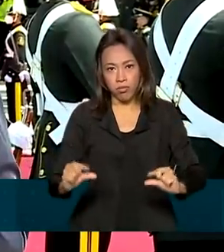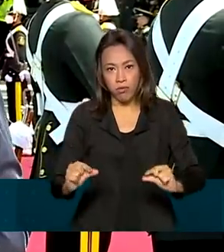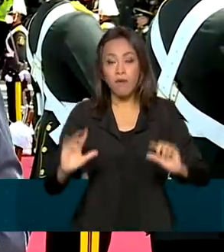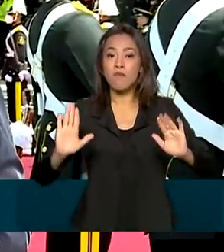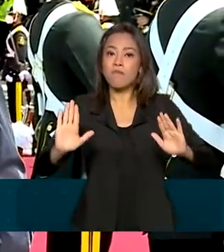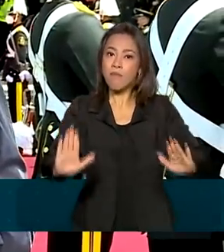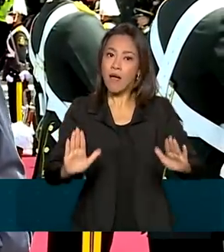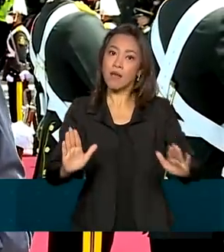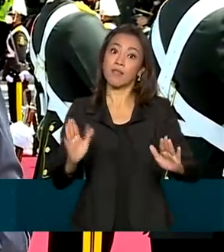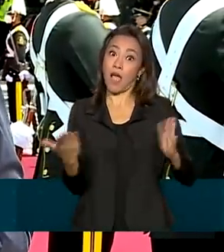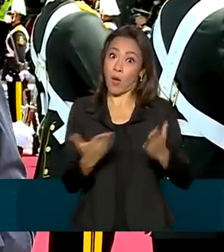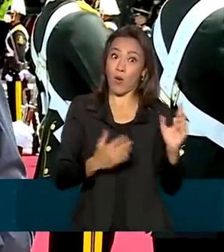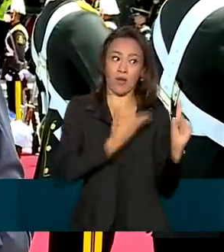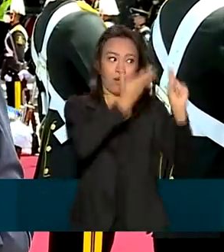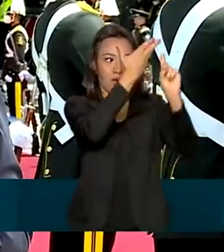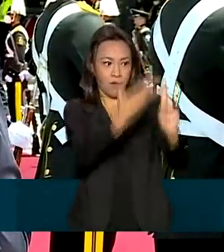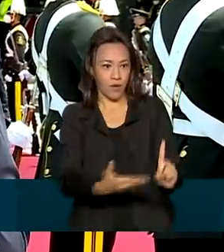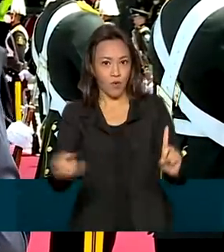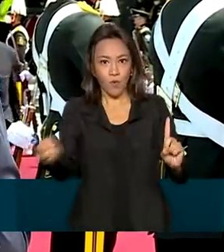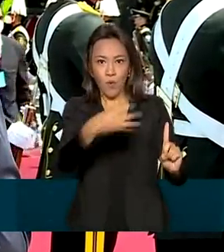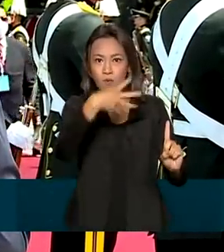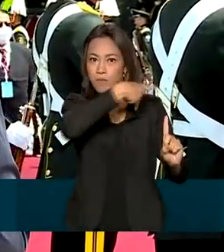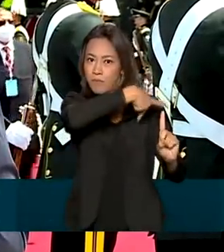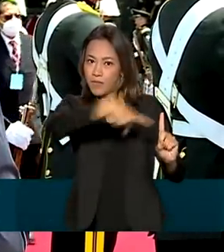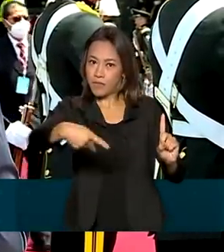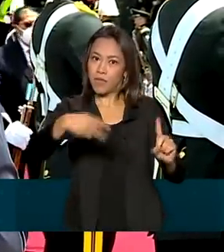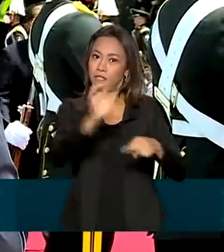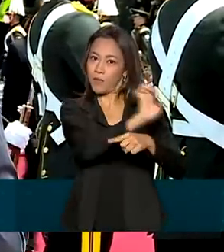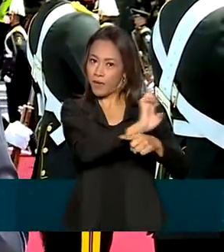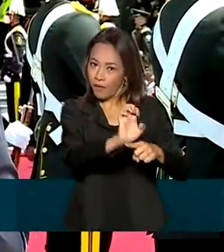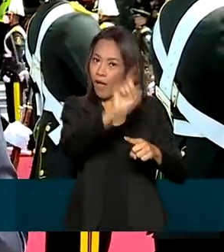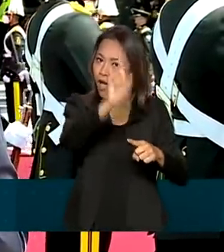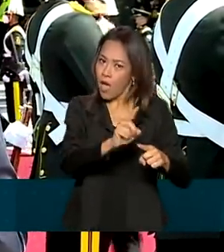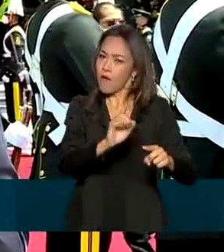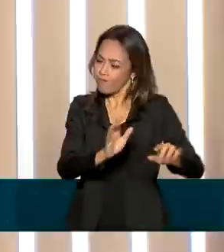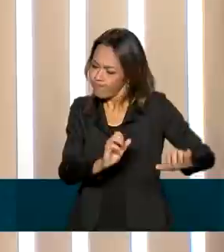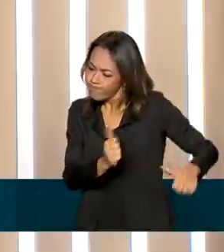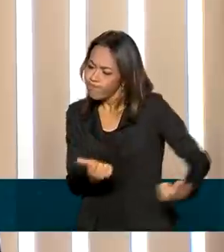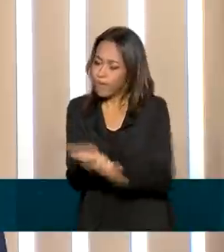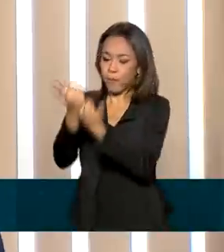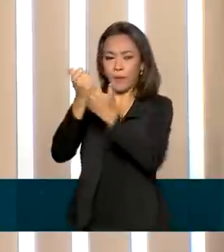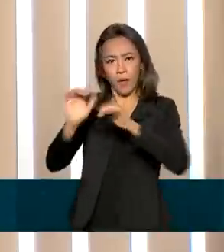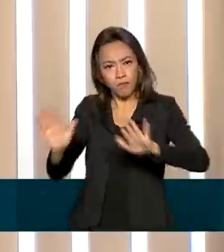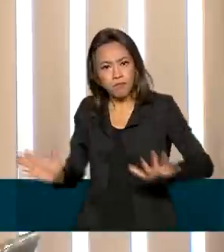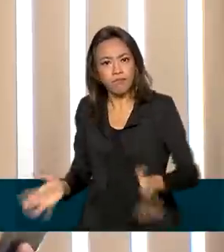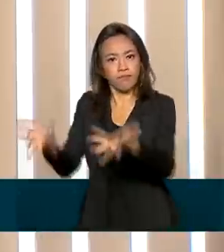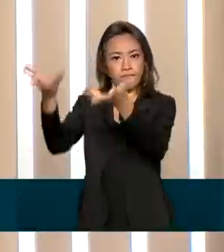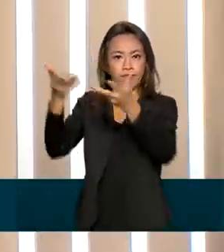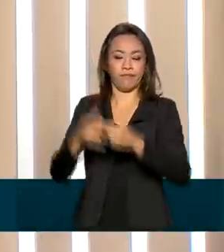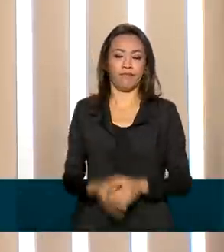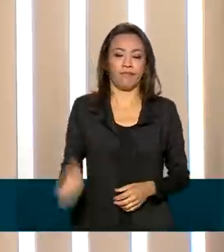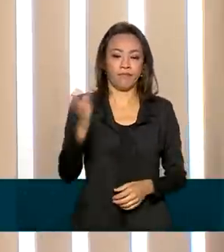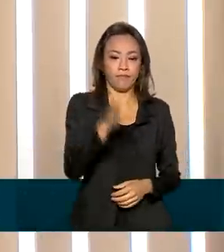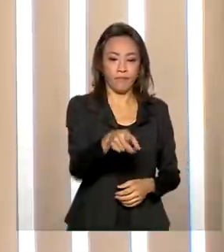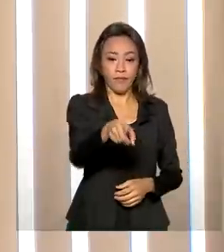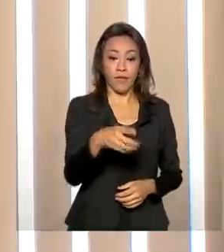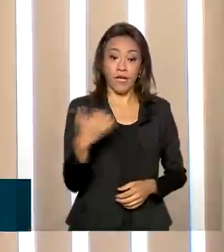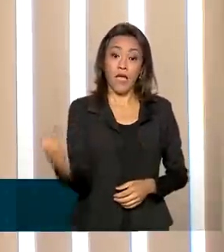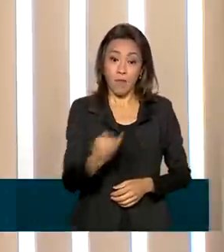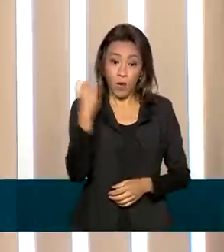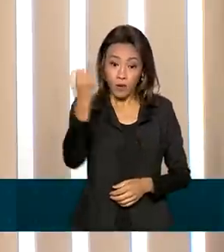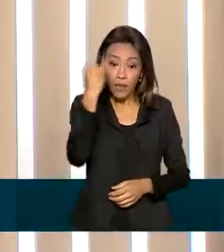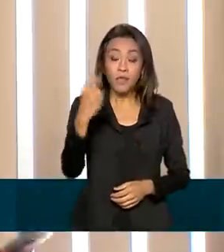com a chegada de Guilhermo Lasso, a expectativa é de incremento nos negócios. É importante que haja essa